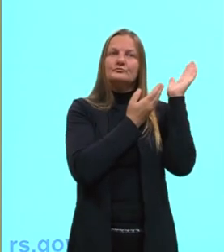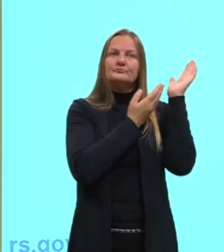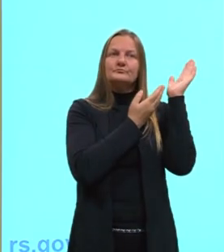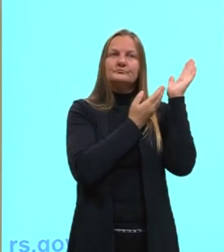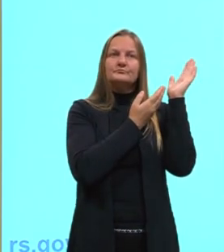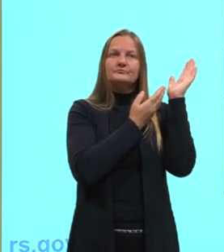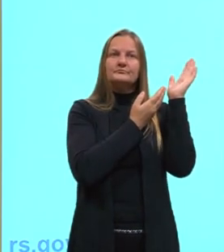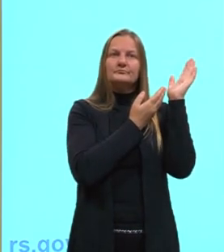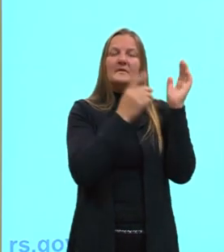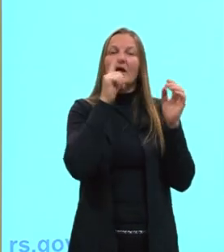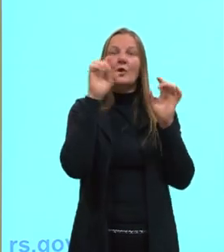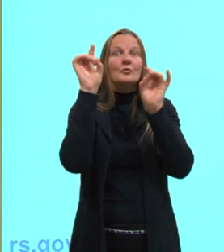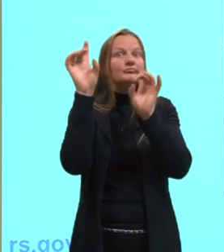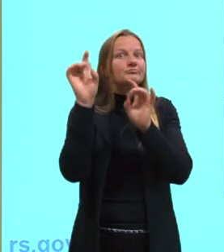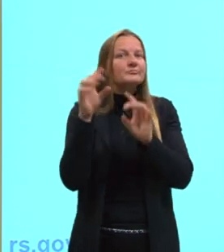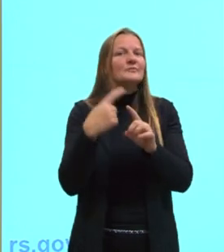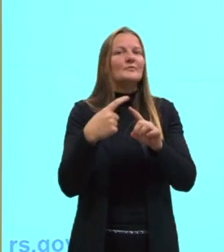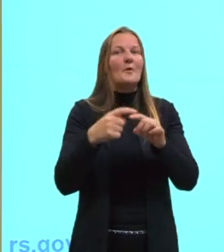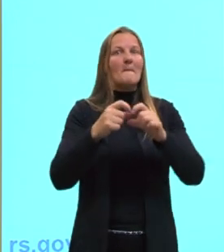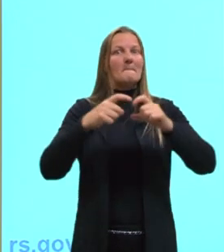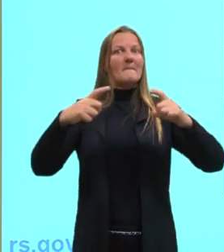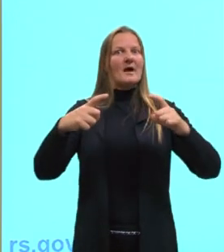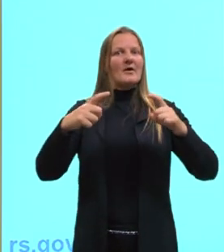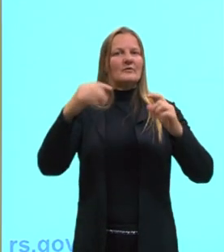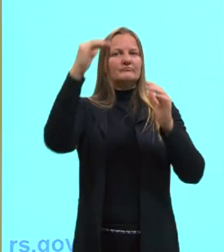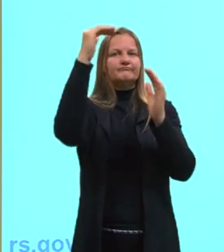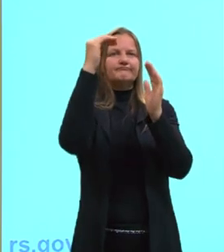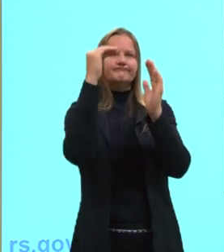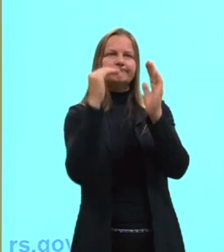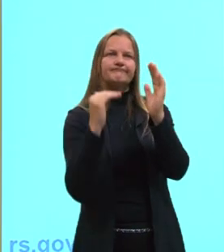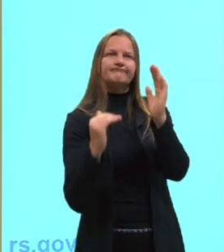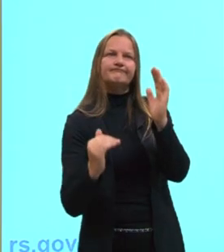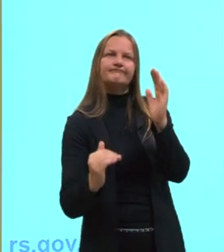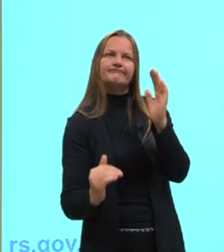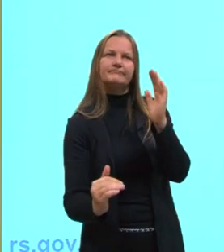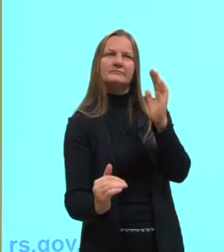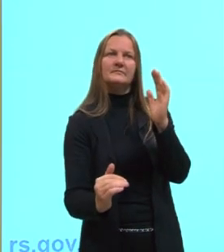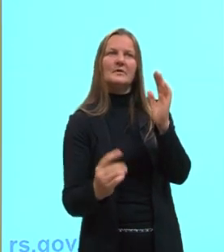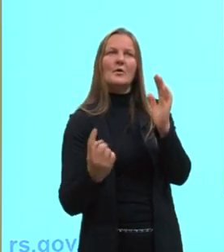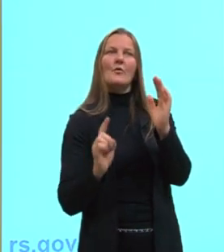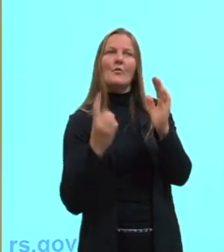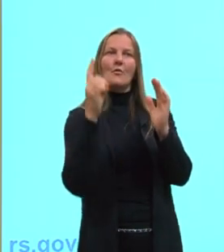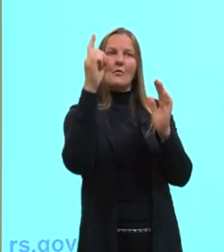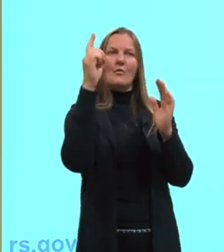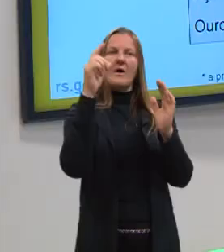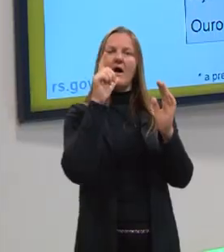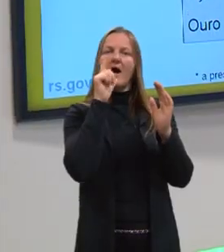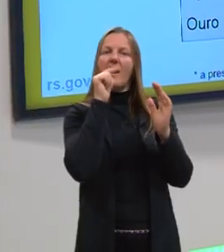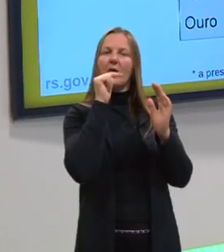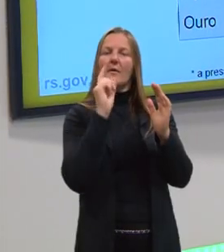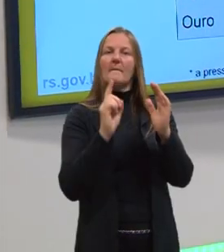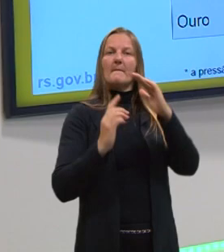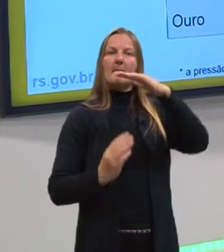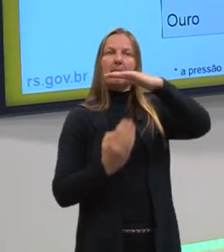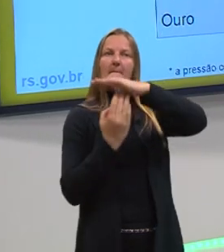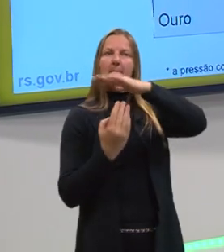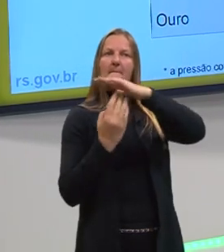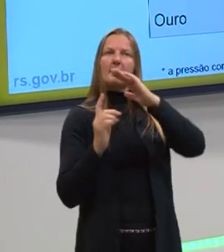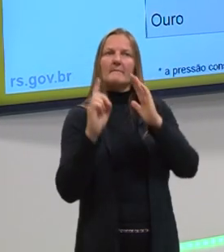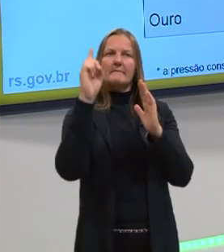tem, então, calor específico maior, né, de todos que tem aqui. O quer dizer isso, tá? Quanto maior o calor